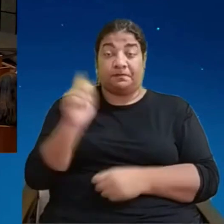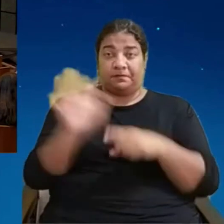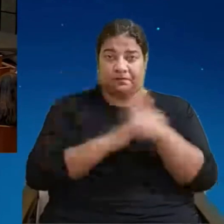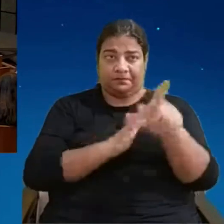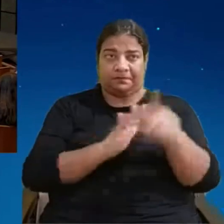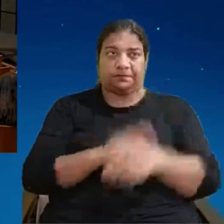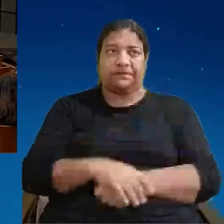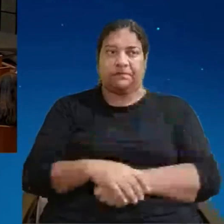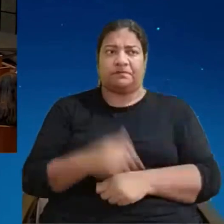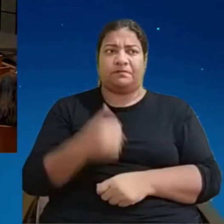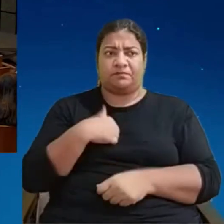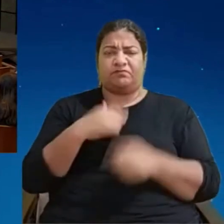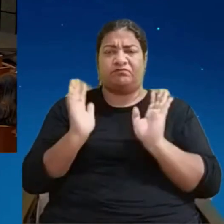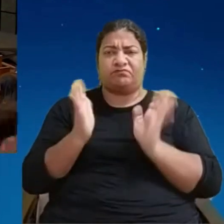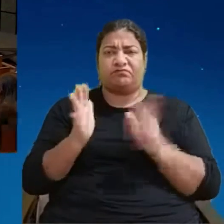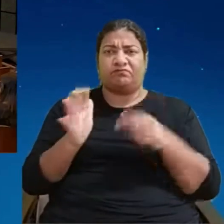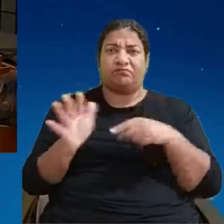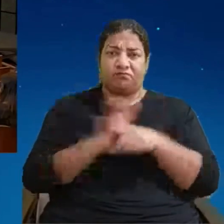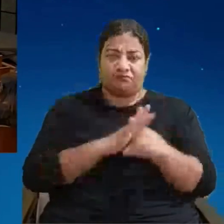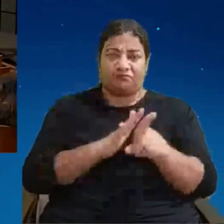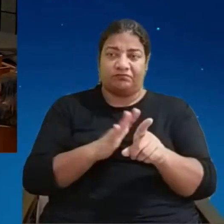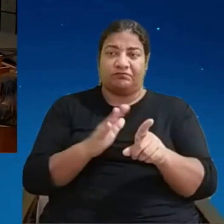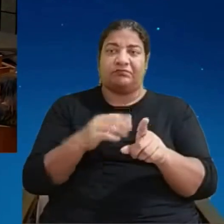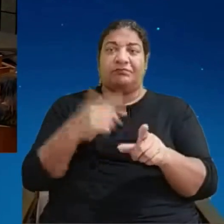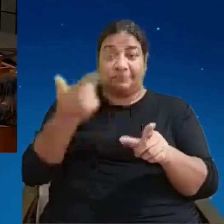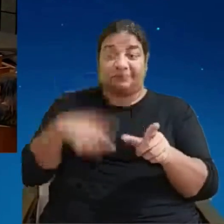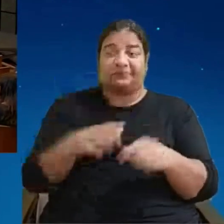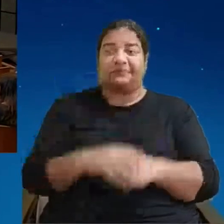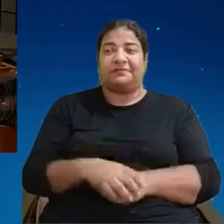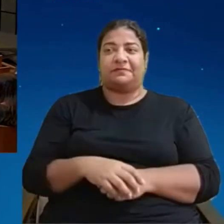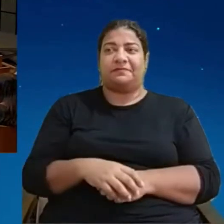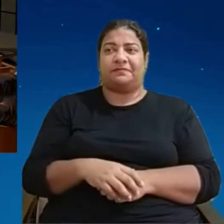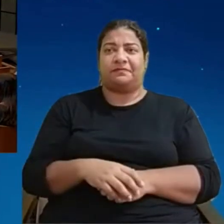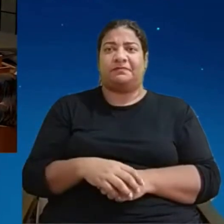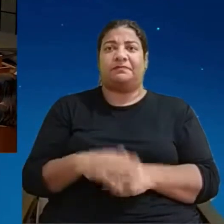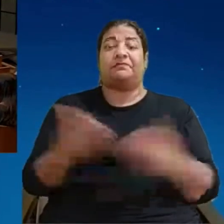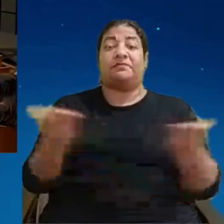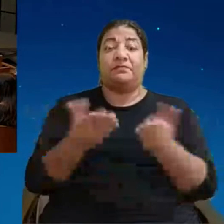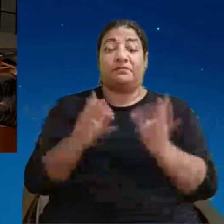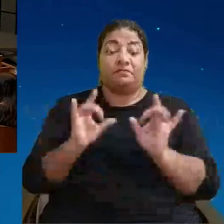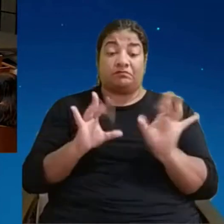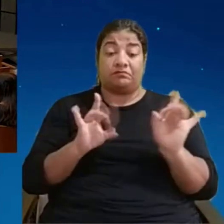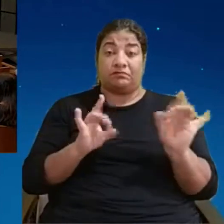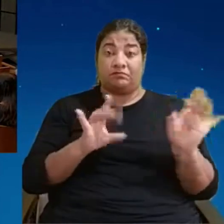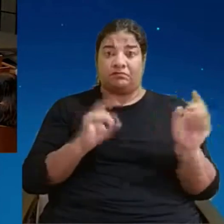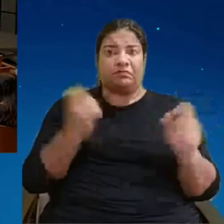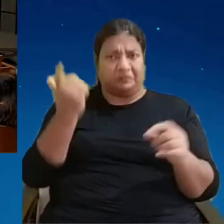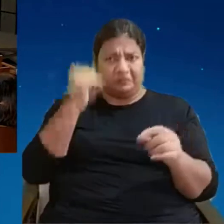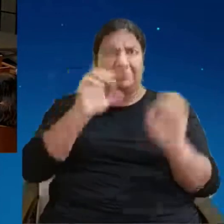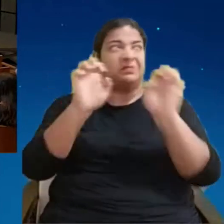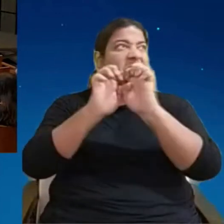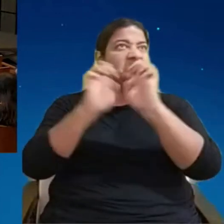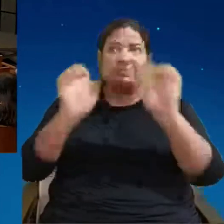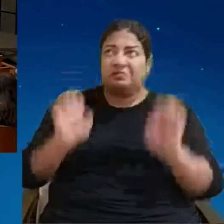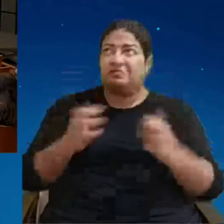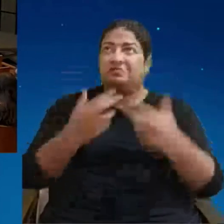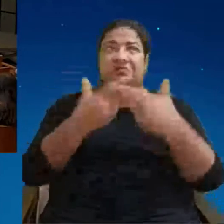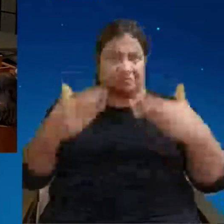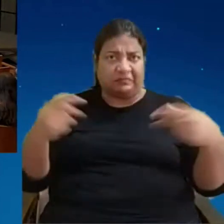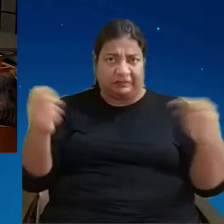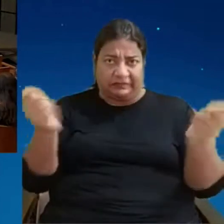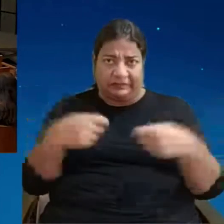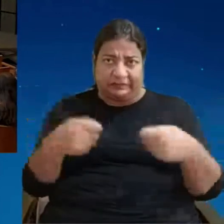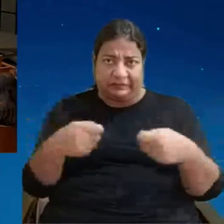para você chegou aqui o Brasil tem estrutura técnica para absorver essa tecnologia a gente vai estar buscando estão preparados para esse